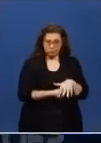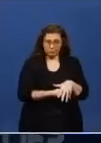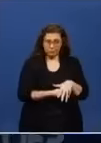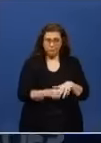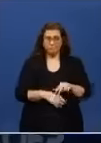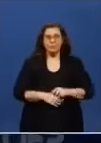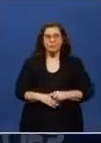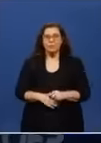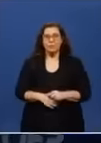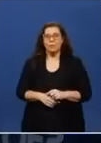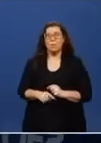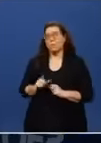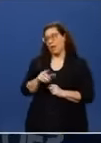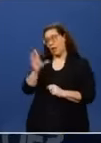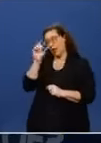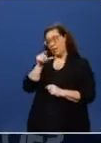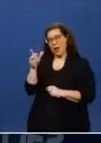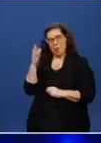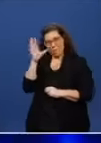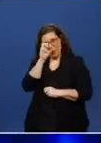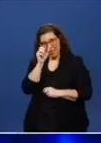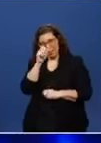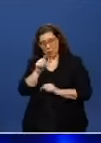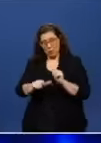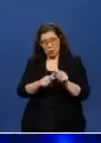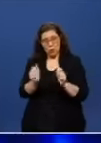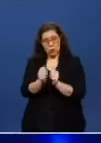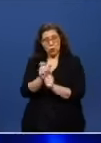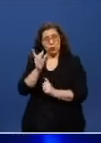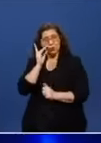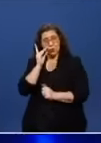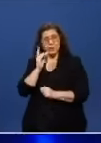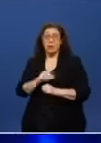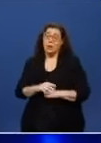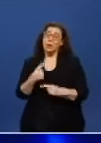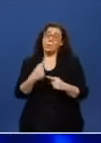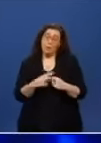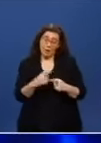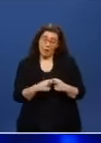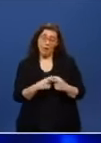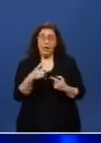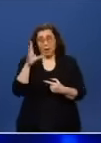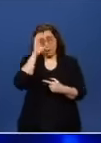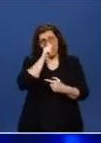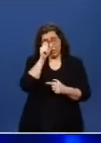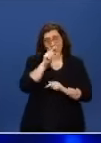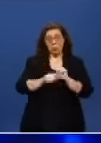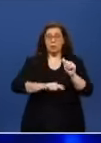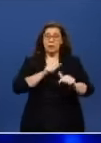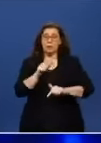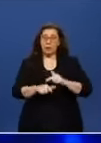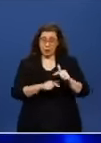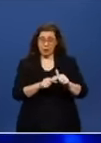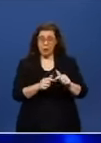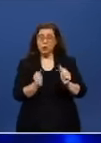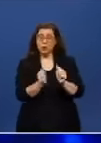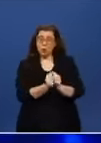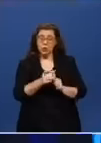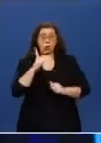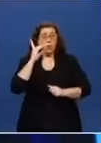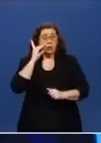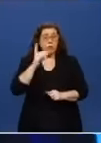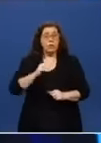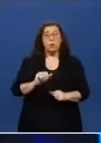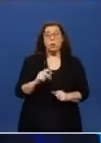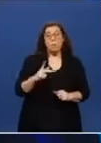Terciso aprendeu trabalhando com a Dilma, porque o Terciso foi no PAC com a Dilma que ele aprendeu a fazer essas obras. Ele